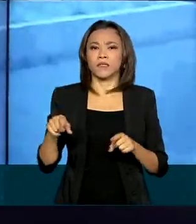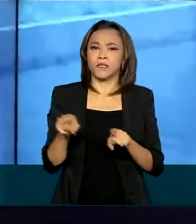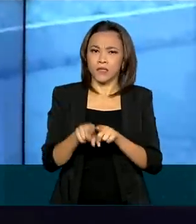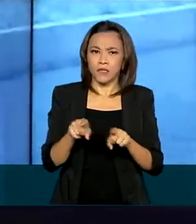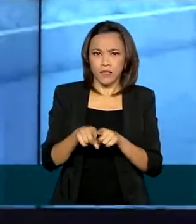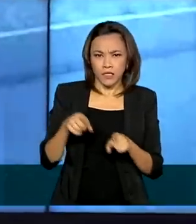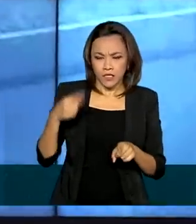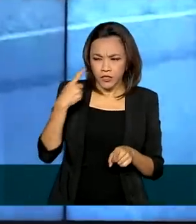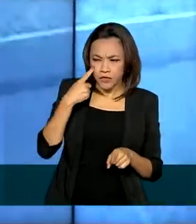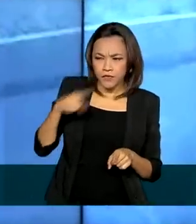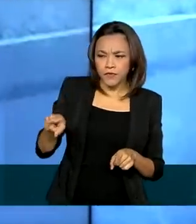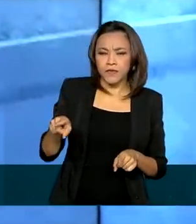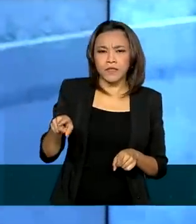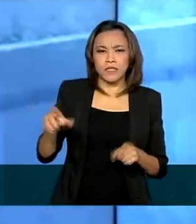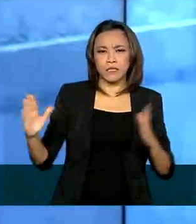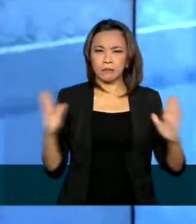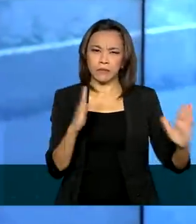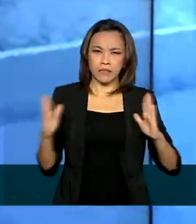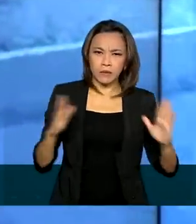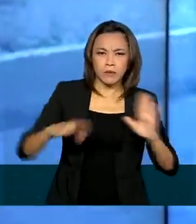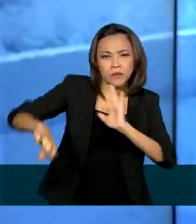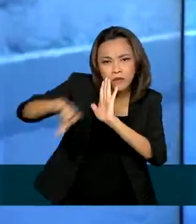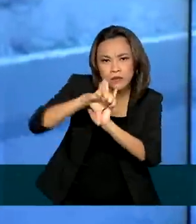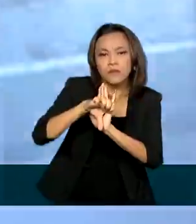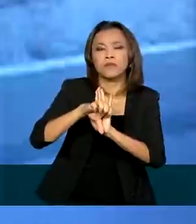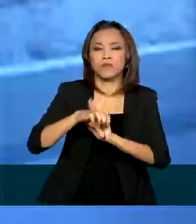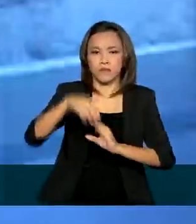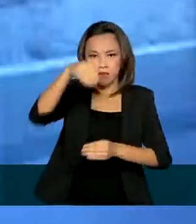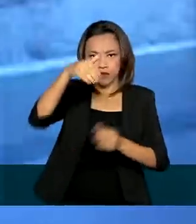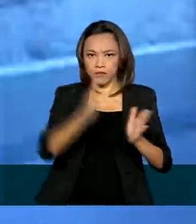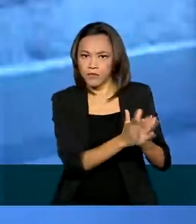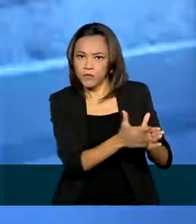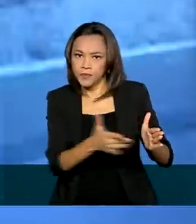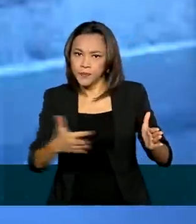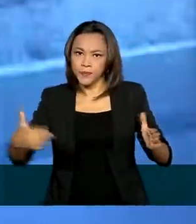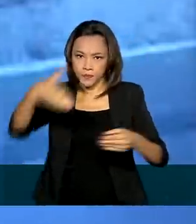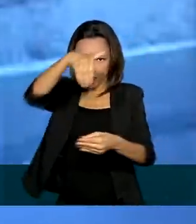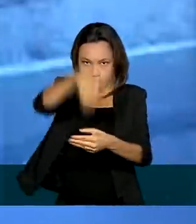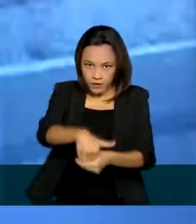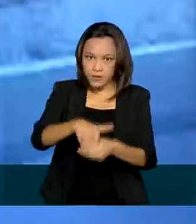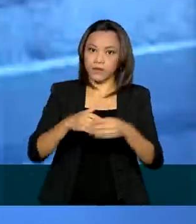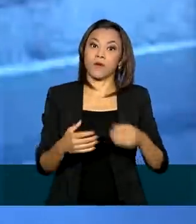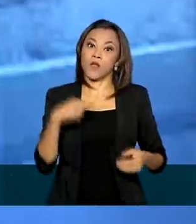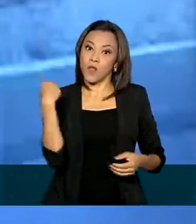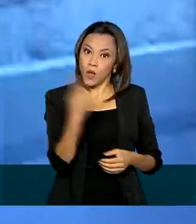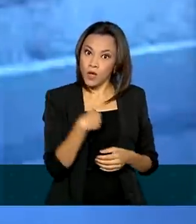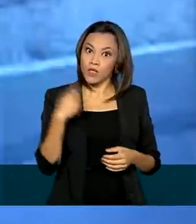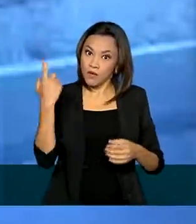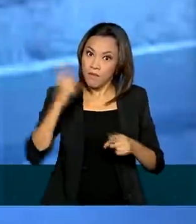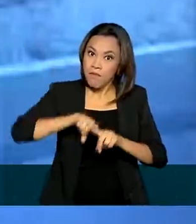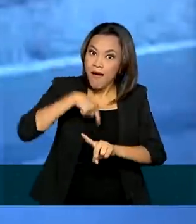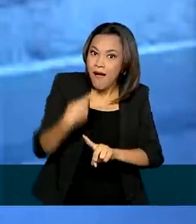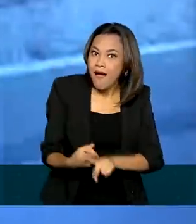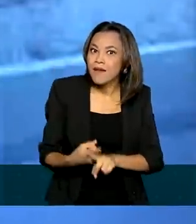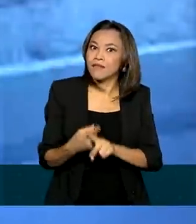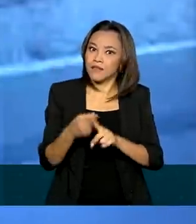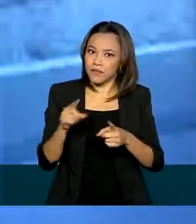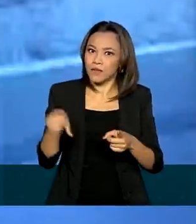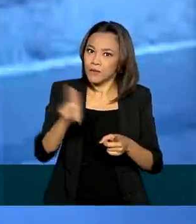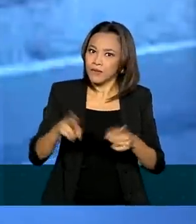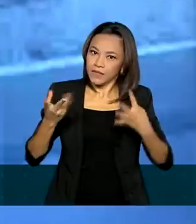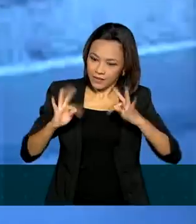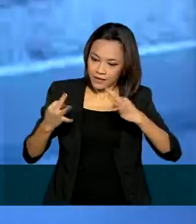de ilícitos durante os processos eleitorais. Nós precisamos fazer mais com menos e sem tecnologia da